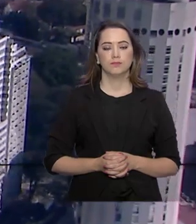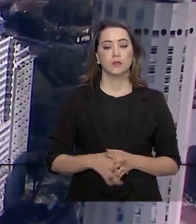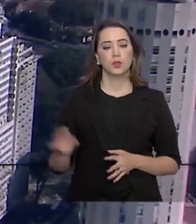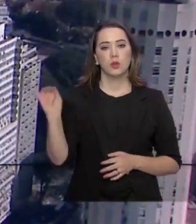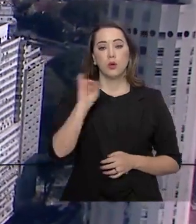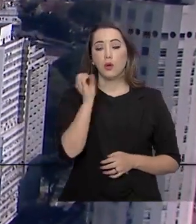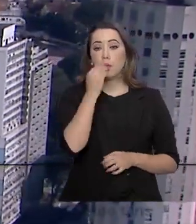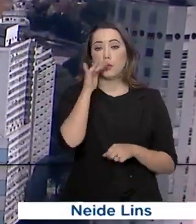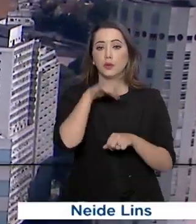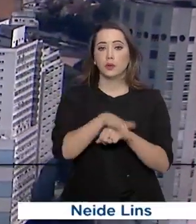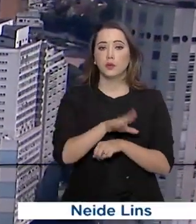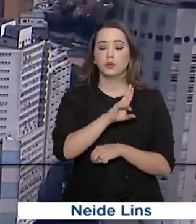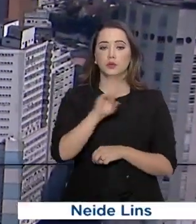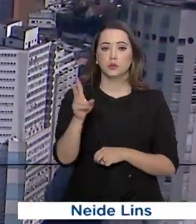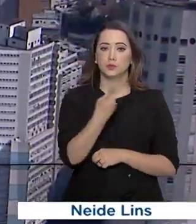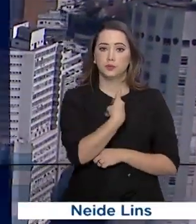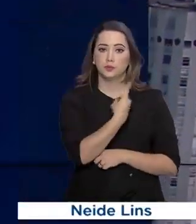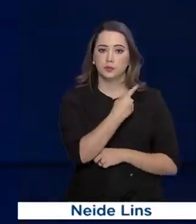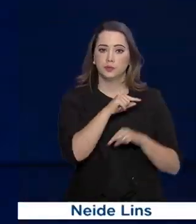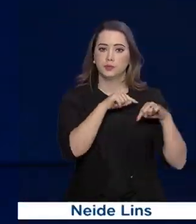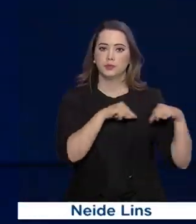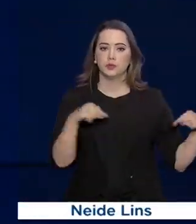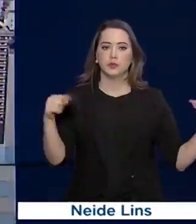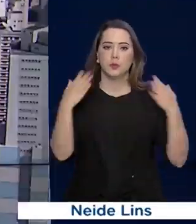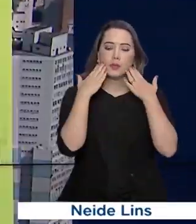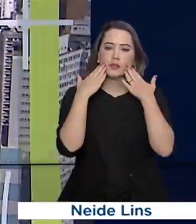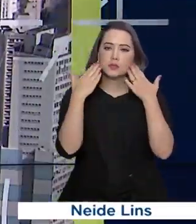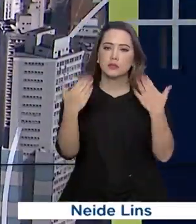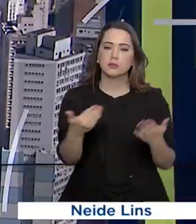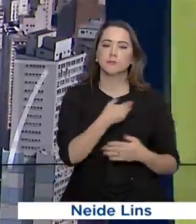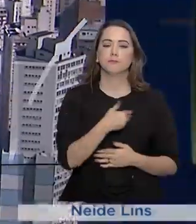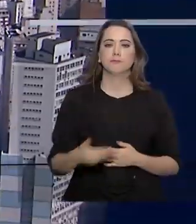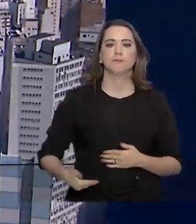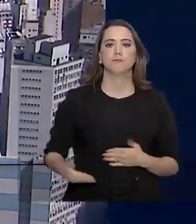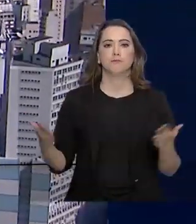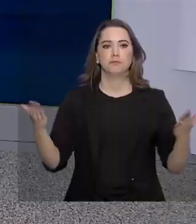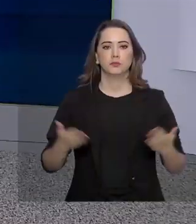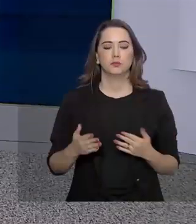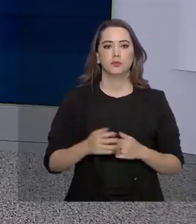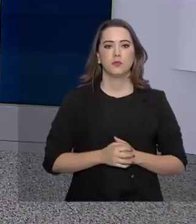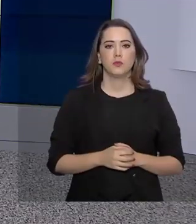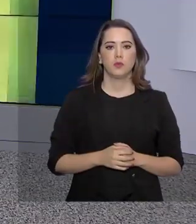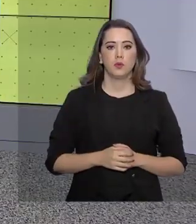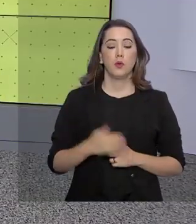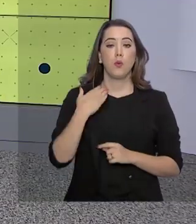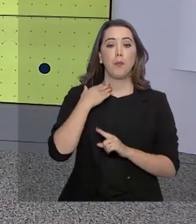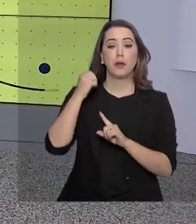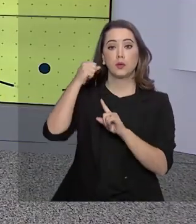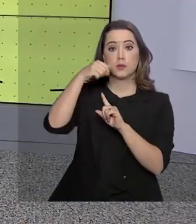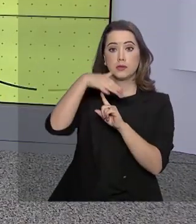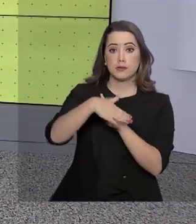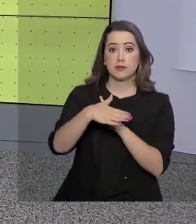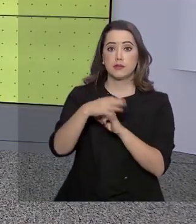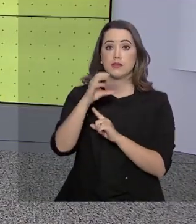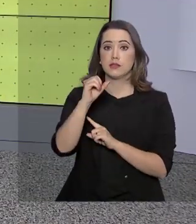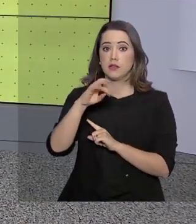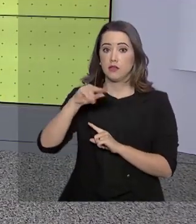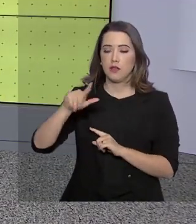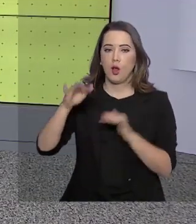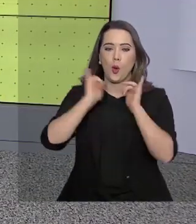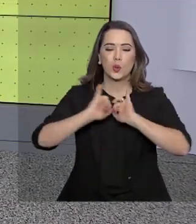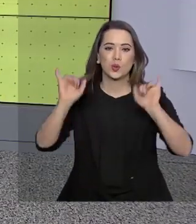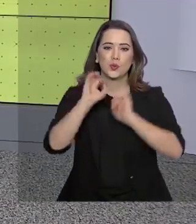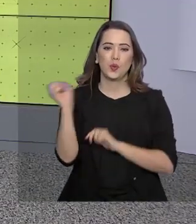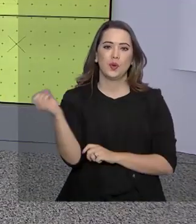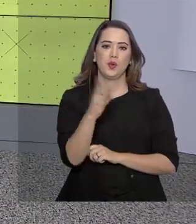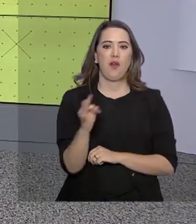Olá, boa noite, eu sou Caroline Blaut e já estamos de volta com o Governo Agora. O Banco Central acaba de divulgar